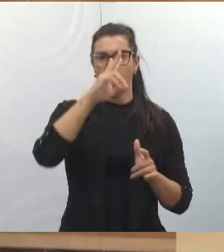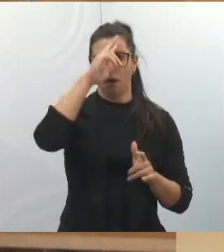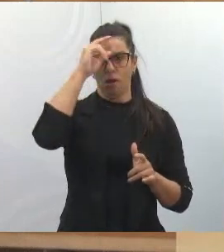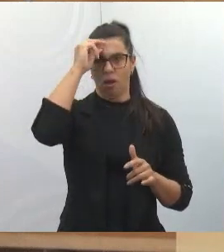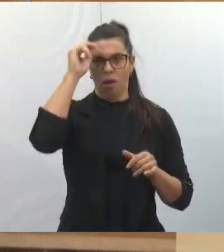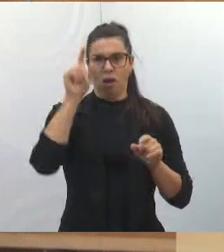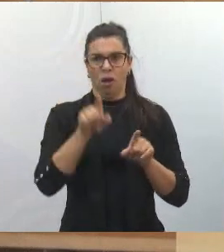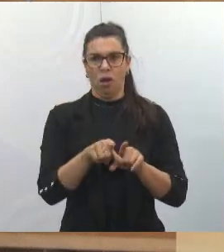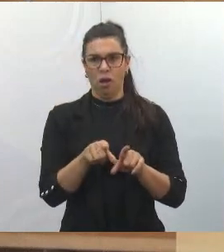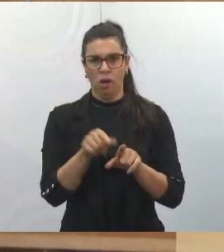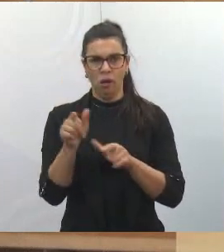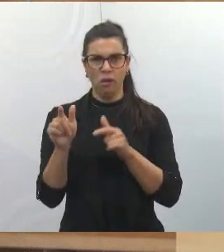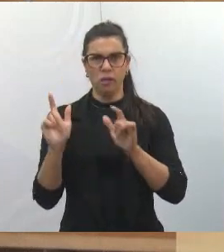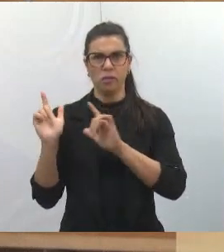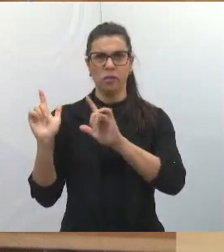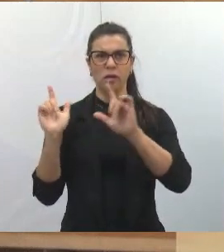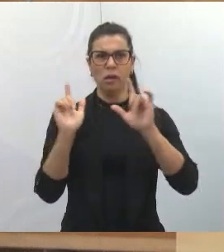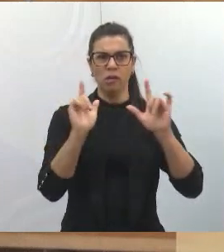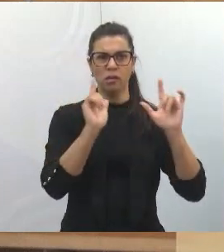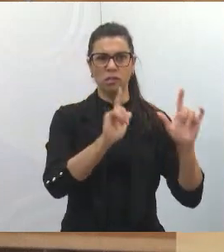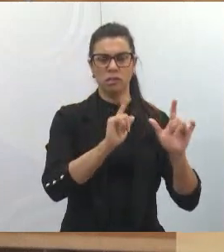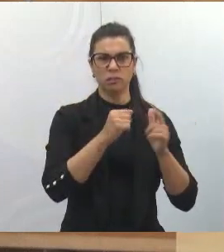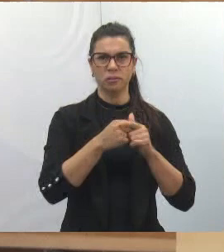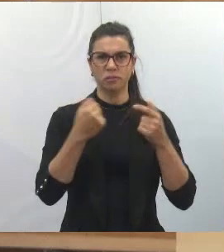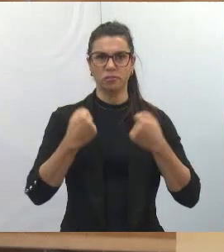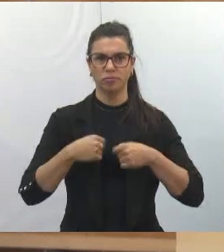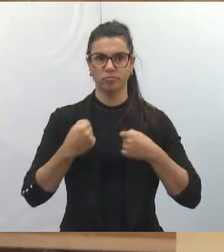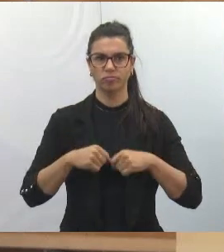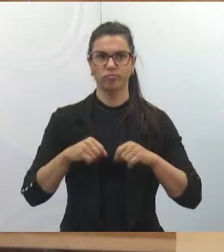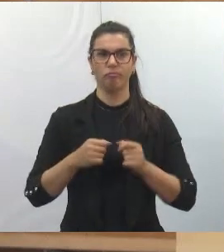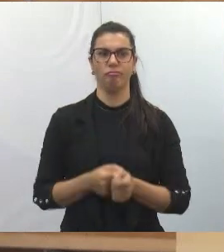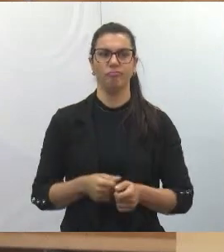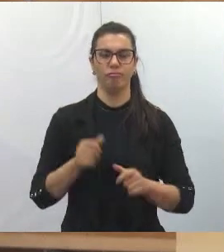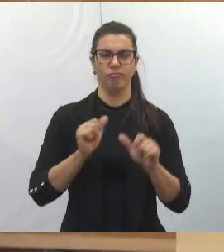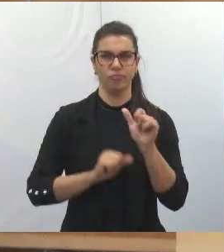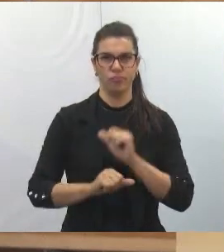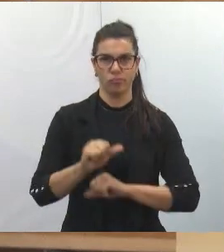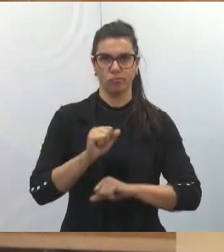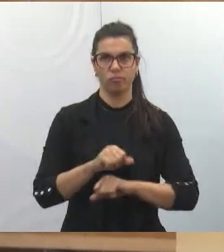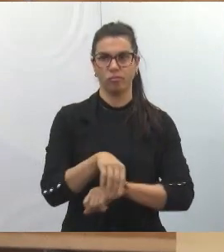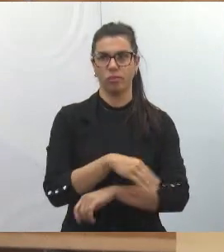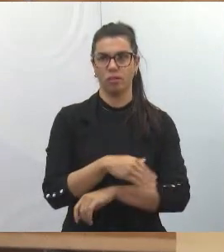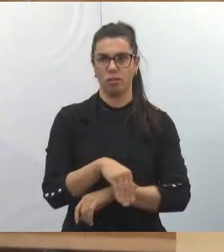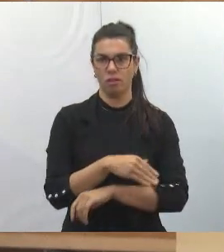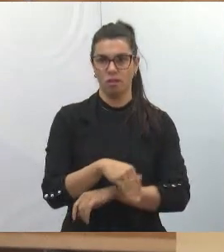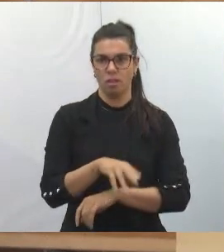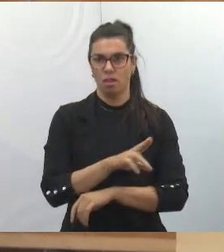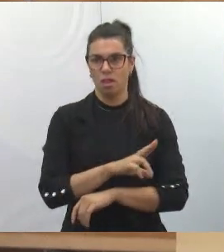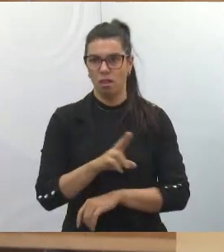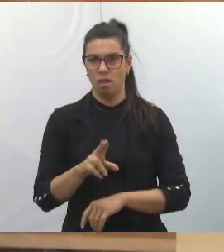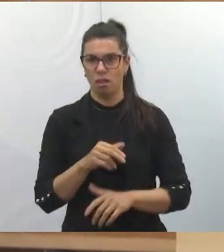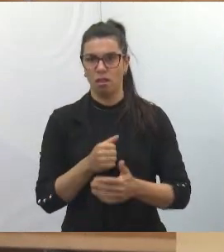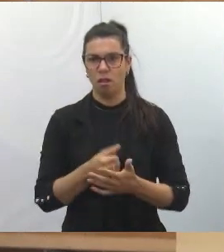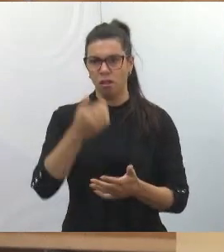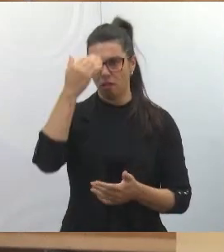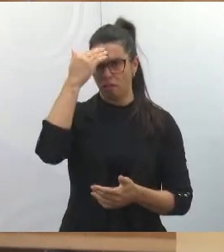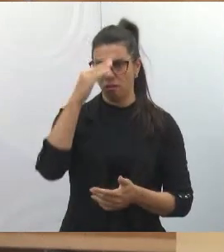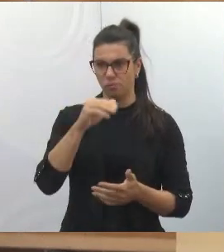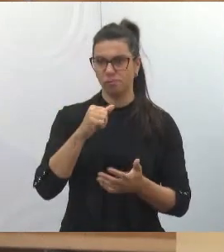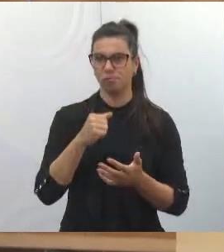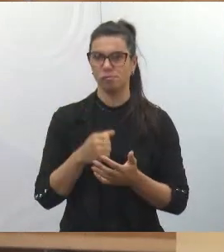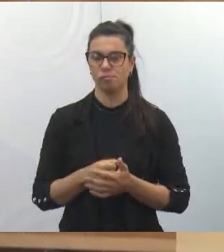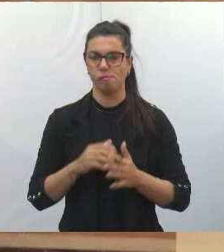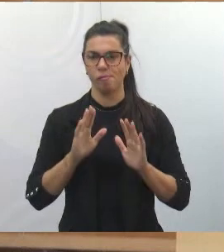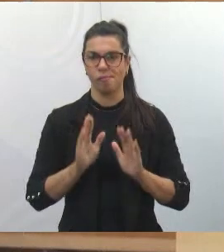falou de outras placas. Então, nós pedimos que sejam providenciadas novas placas com o nome de rua, o quanto antes, principalmente nessas que já